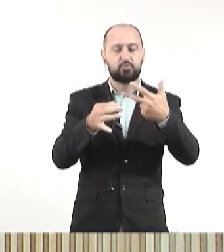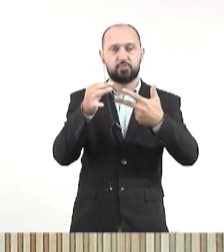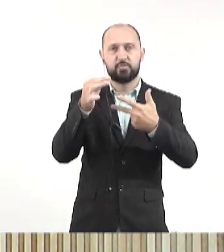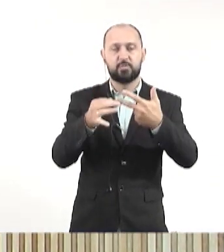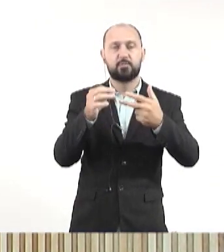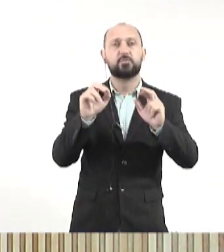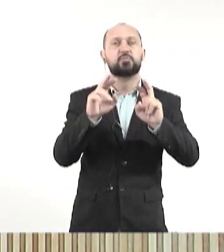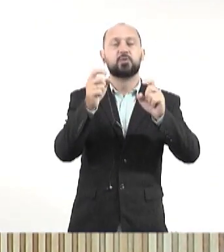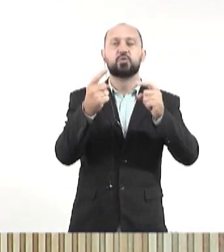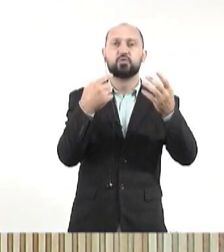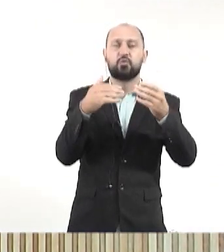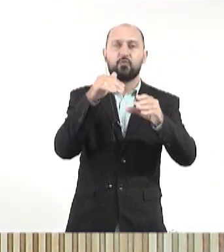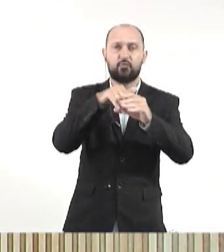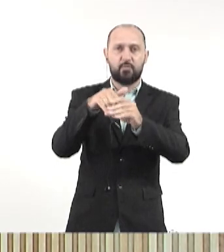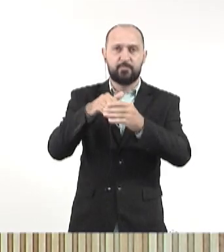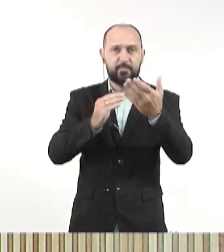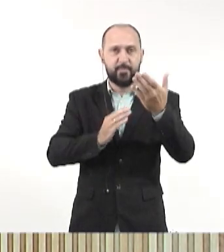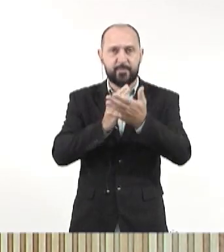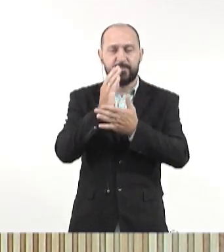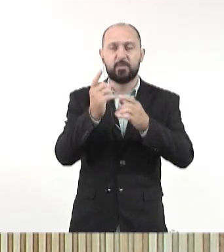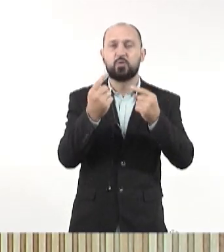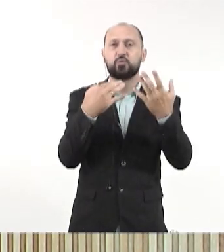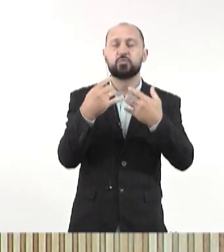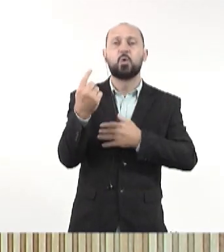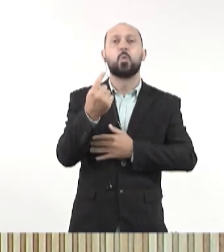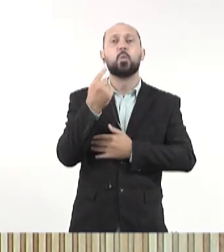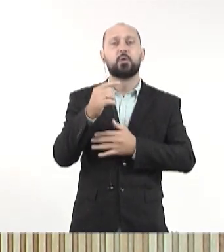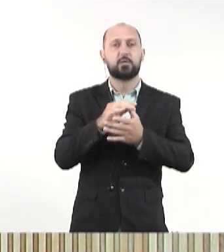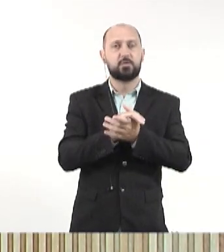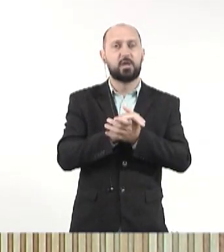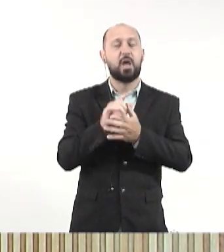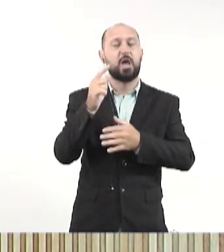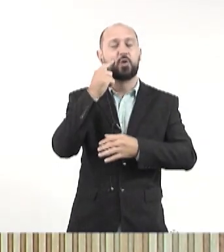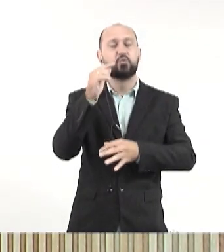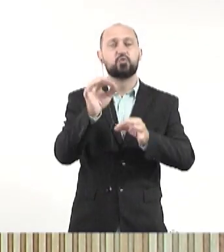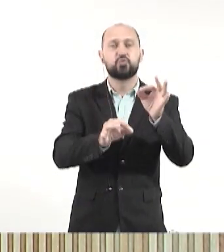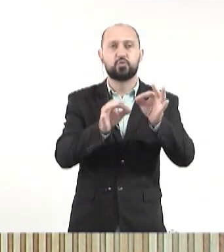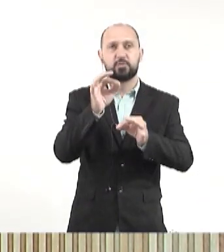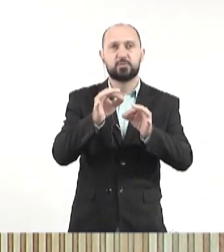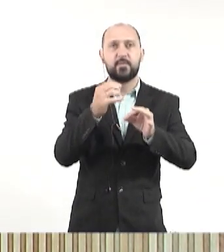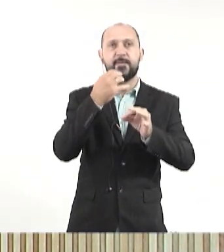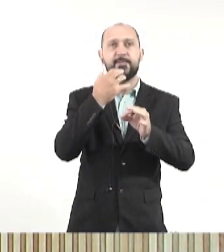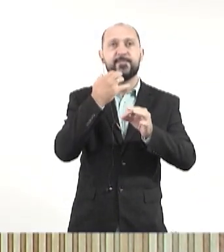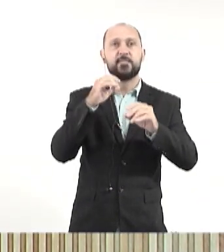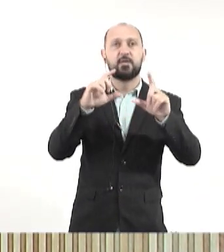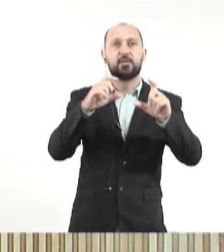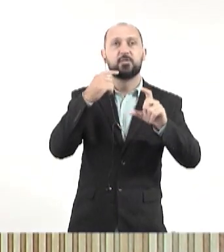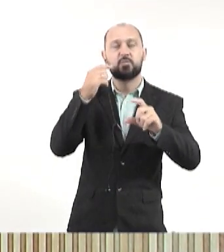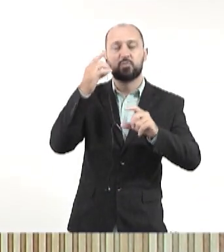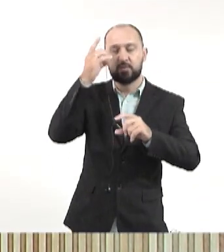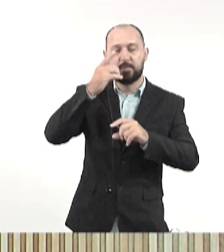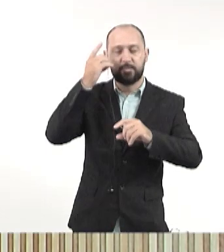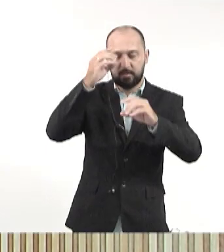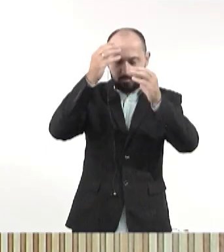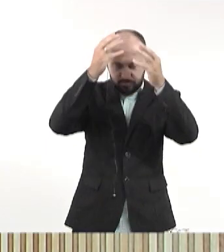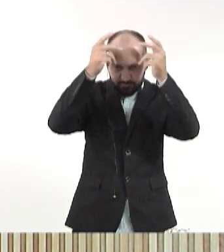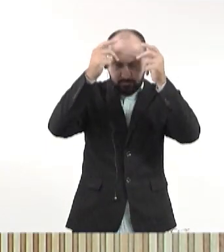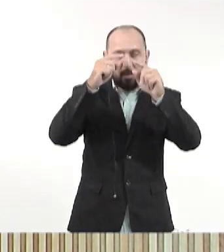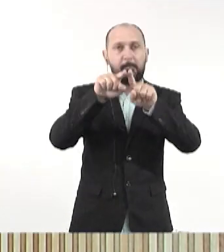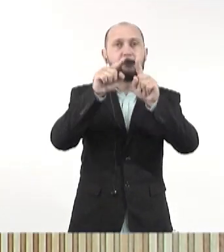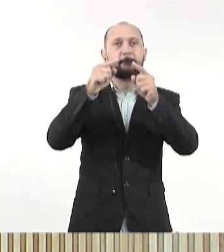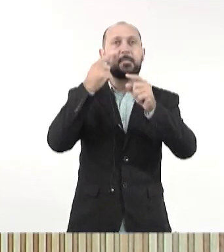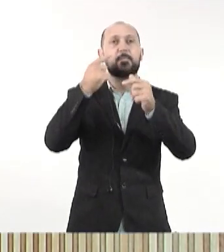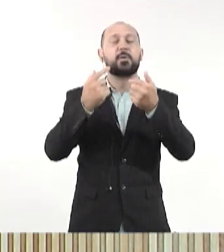Judiciário, matéria discutida, votada e aprovada em discussão única, é do Poder Judiciário, está aqui a foto do deputado Paulo Duarte, mas, na verdade, foi